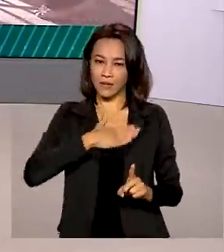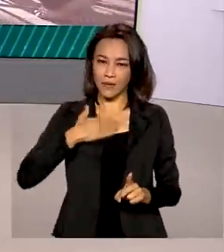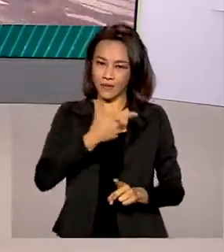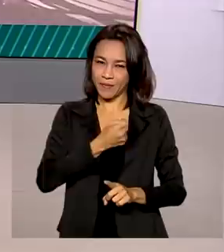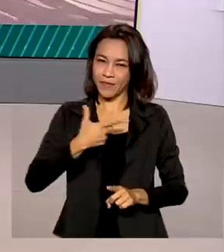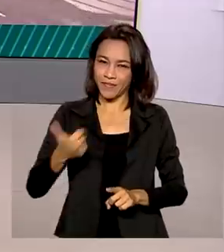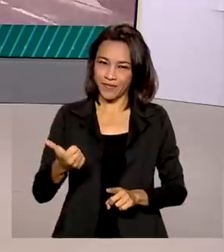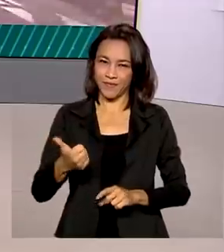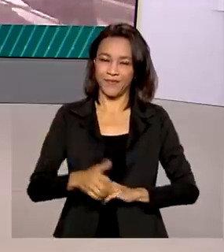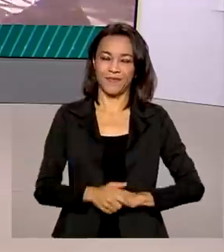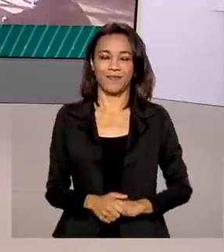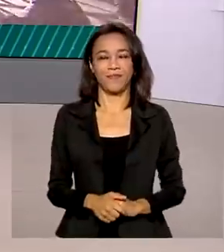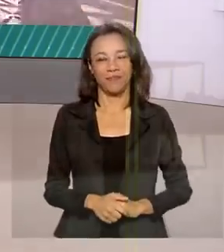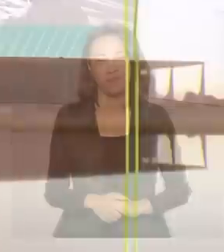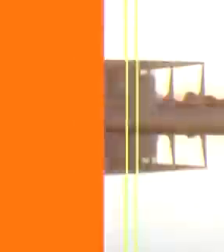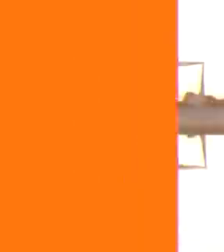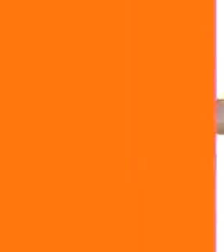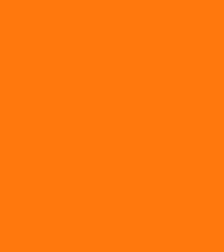2021.